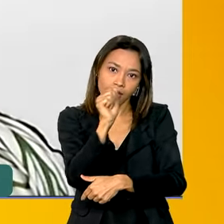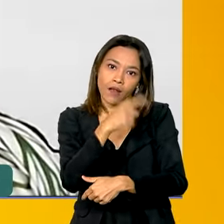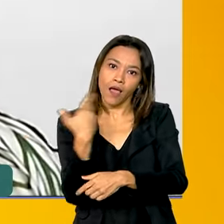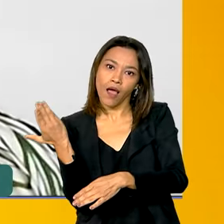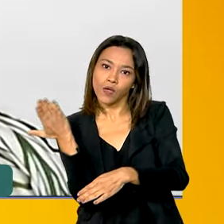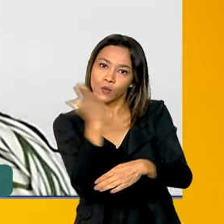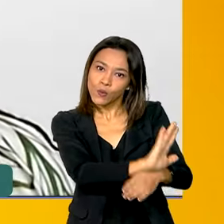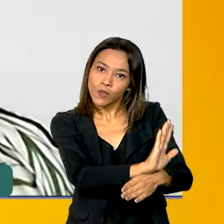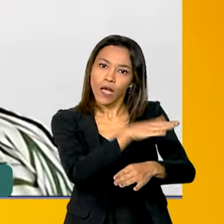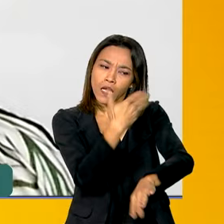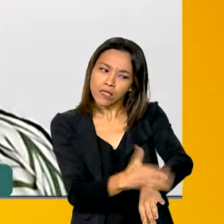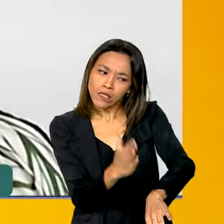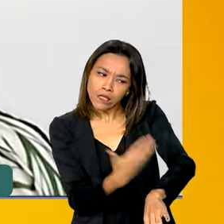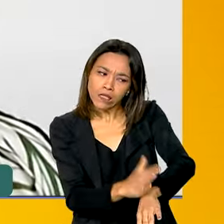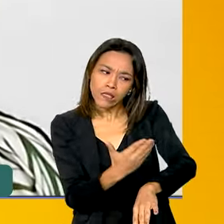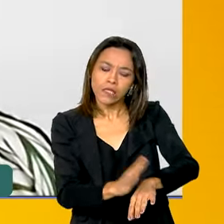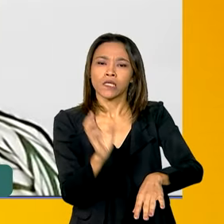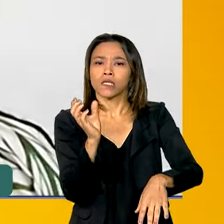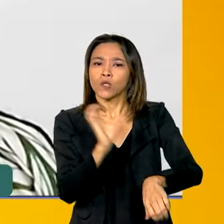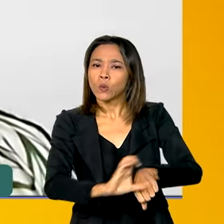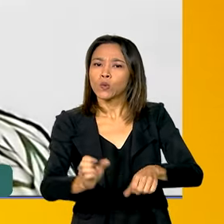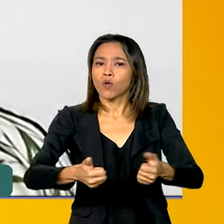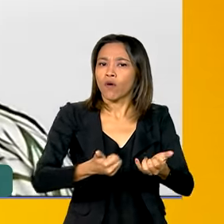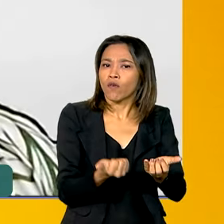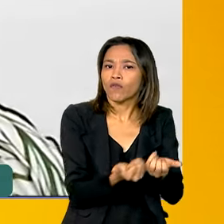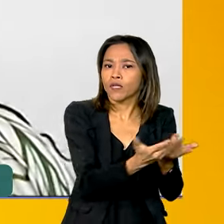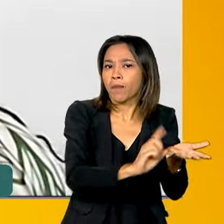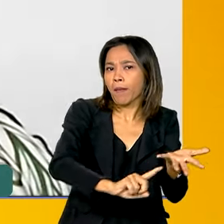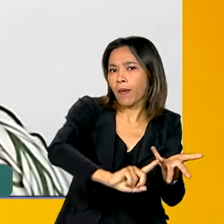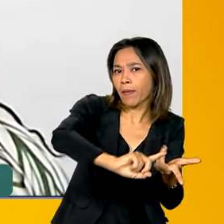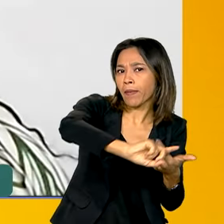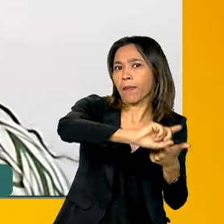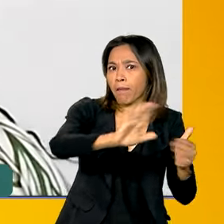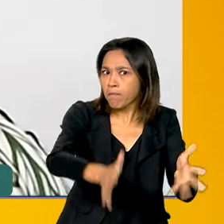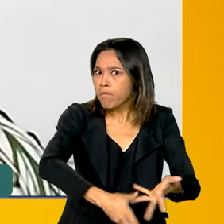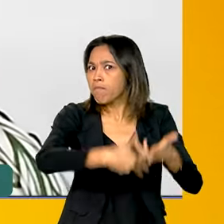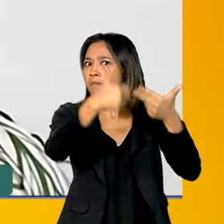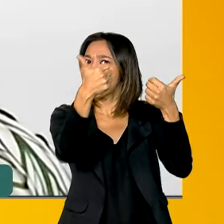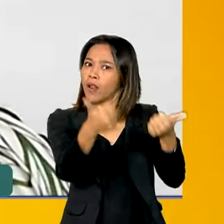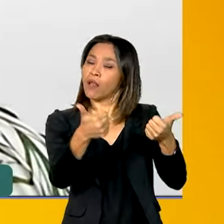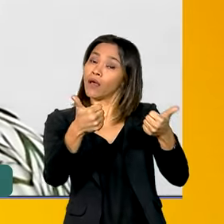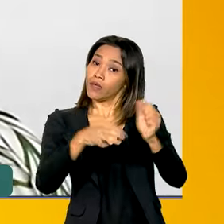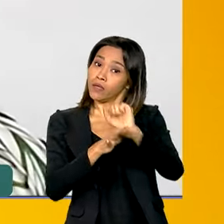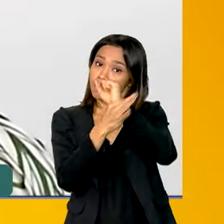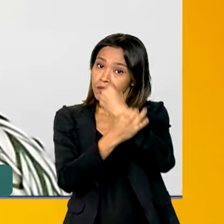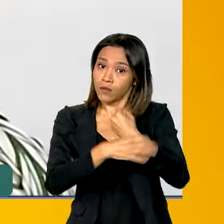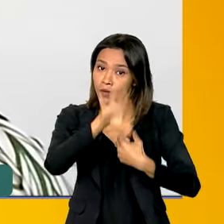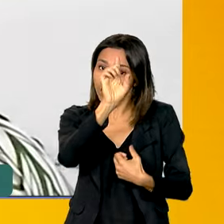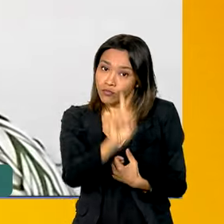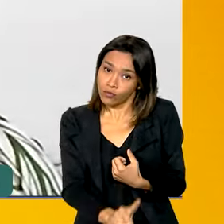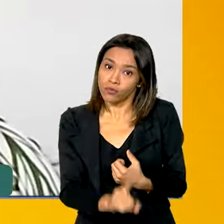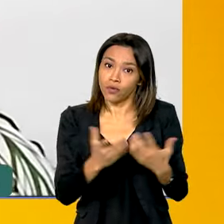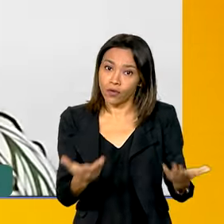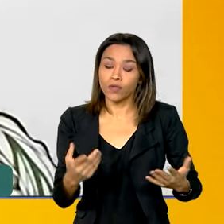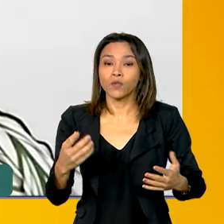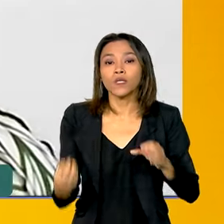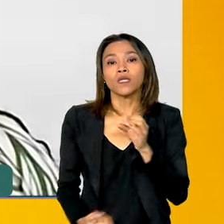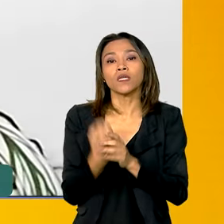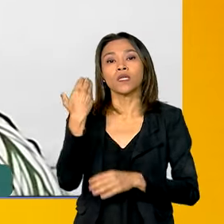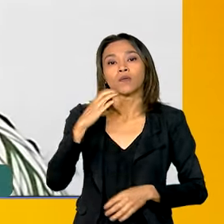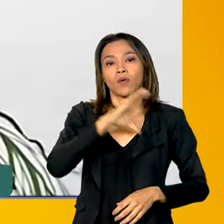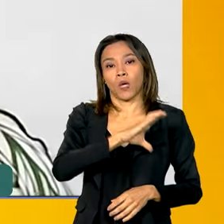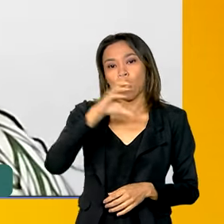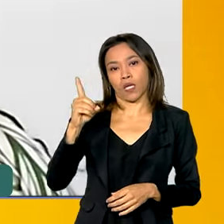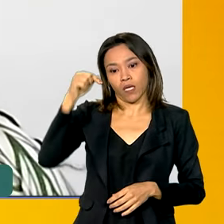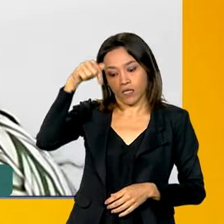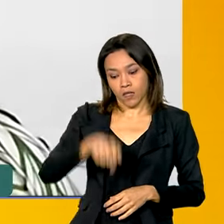profissionalização e, consequentemente, a efetivação desses direitos é por meio de uma coordenação, a partir